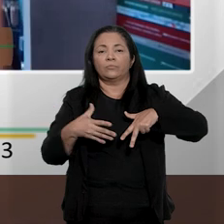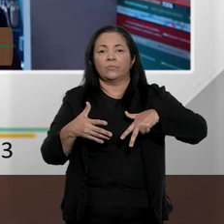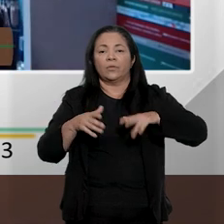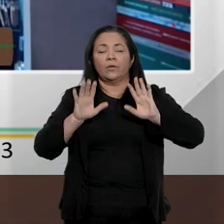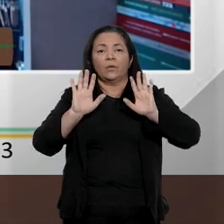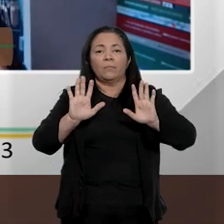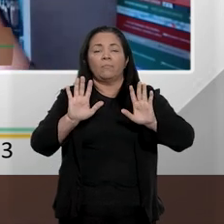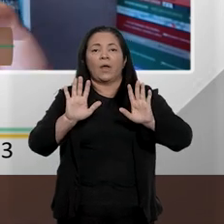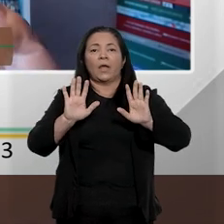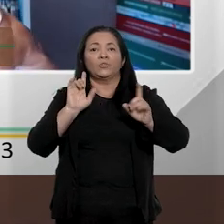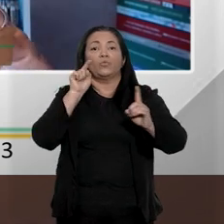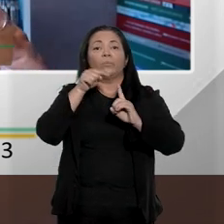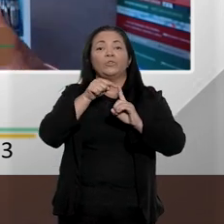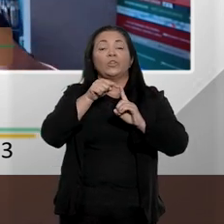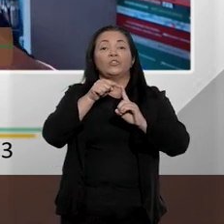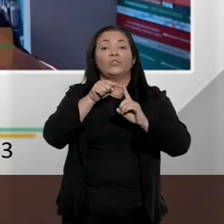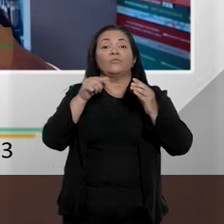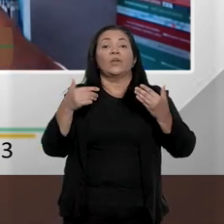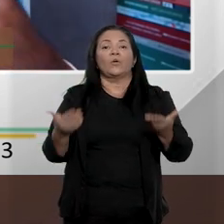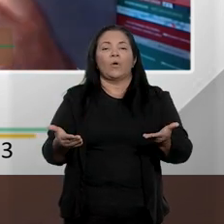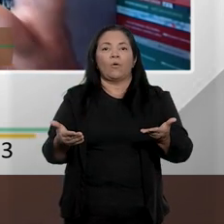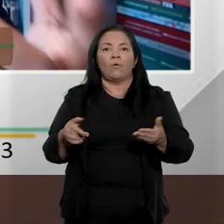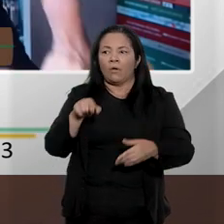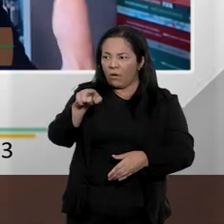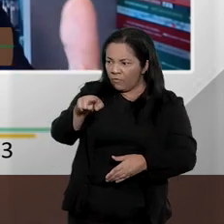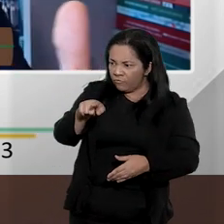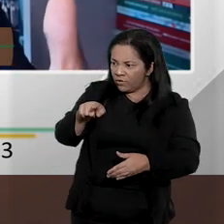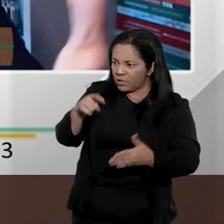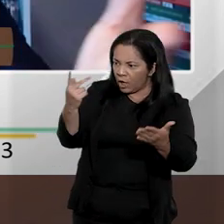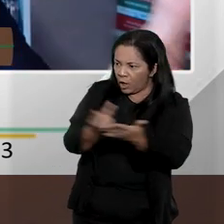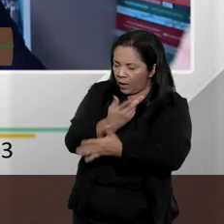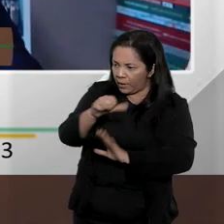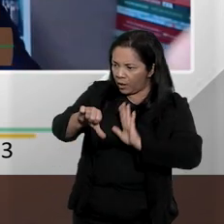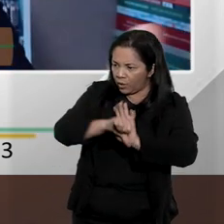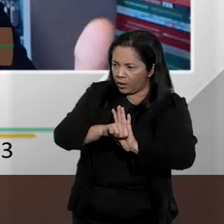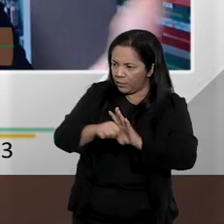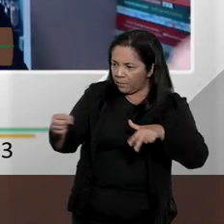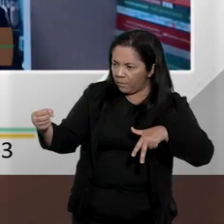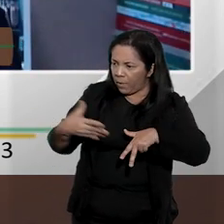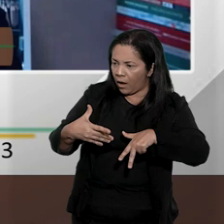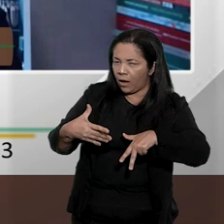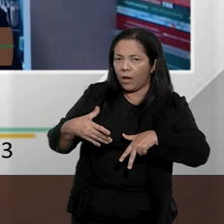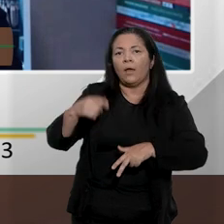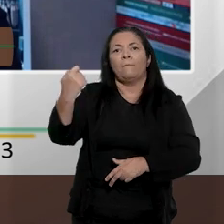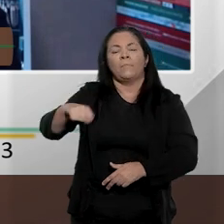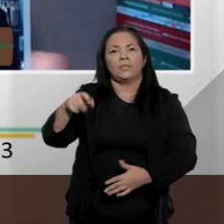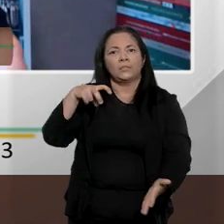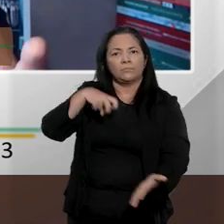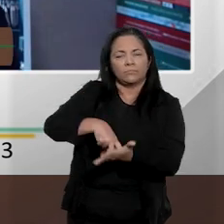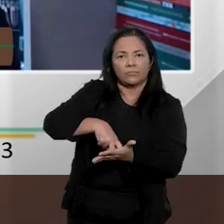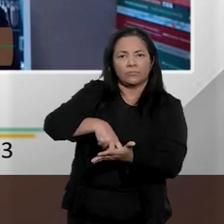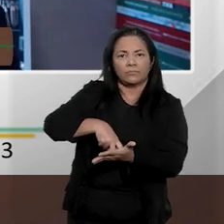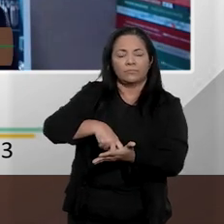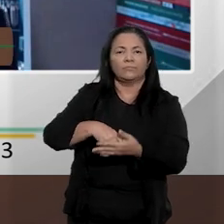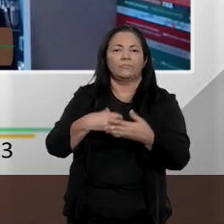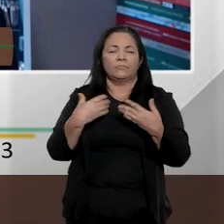só, é punir quando você dá uma amplitude maior àquela ofensa,